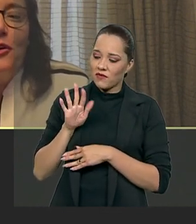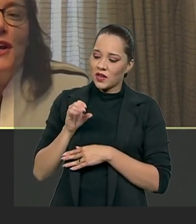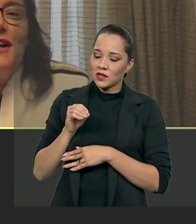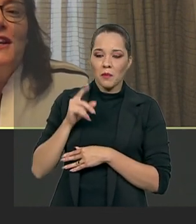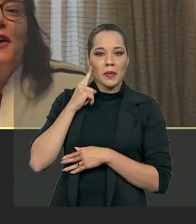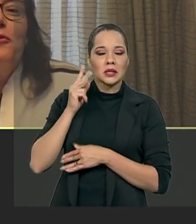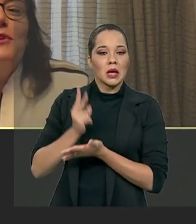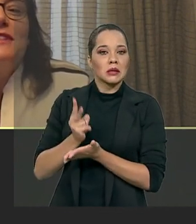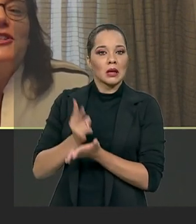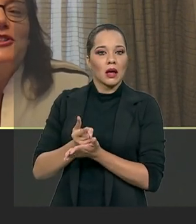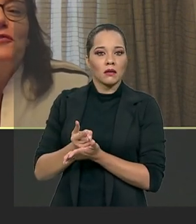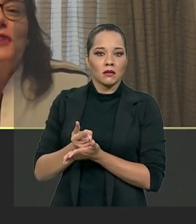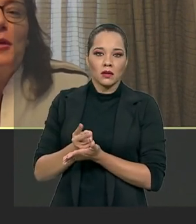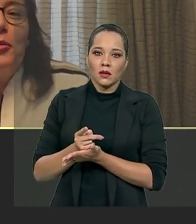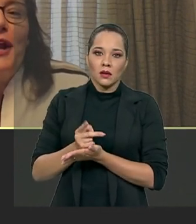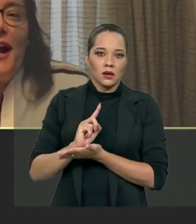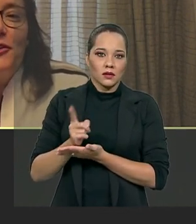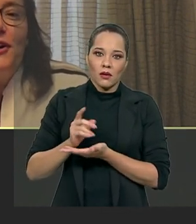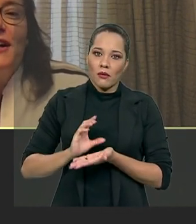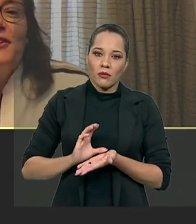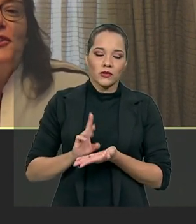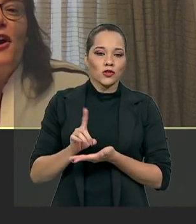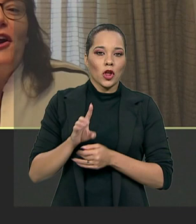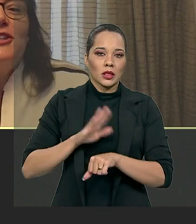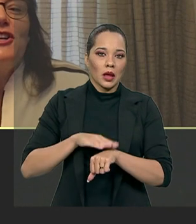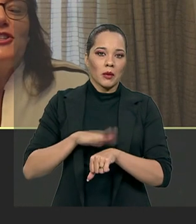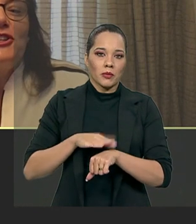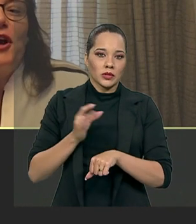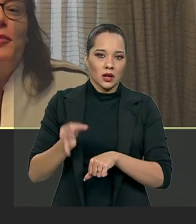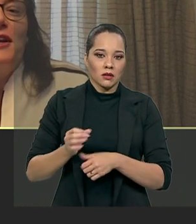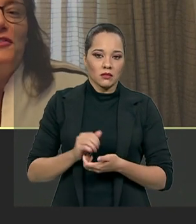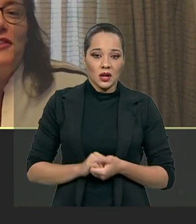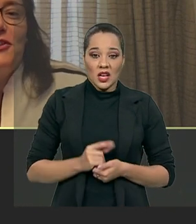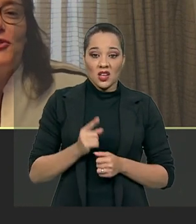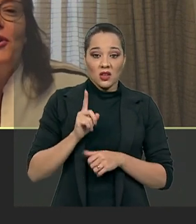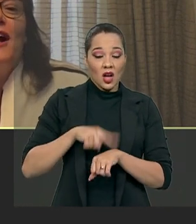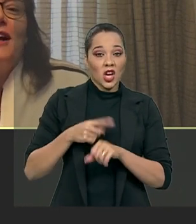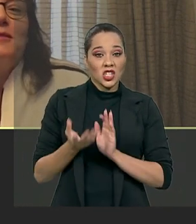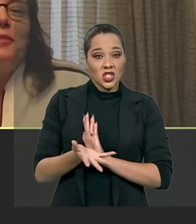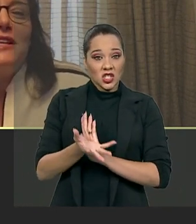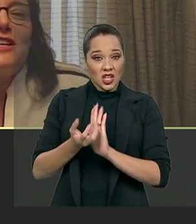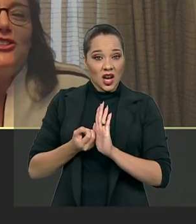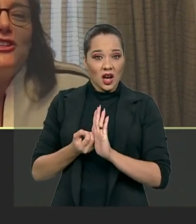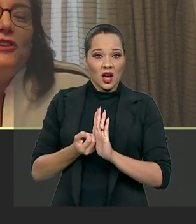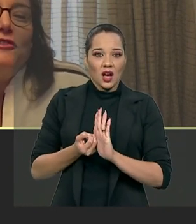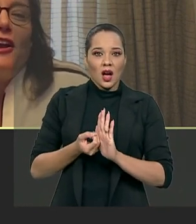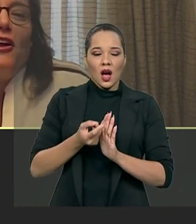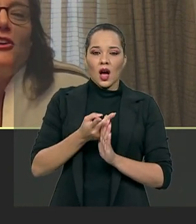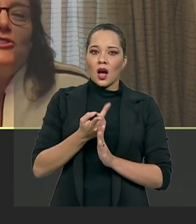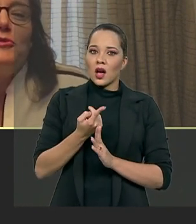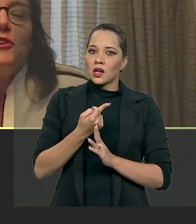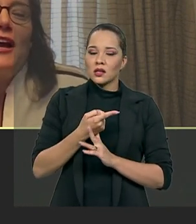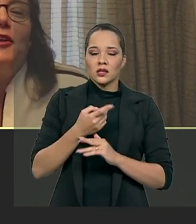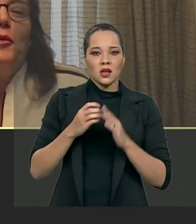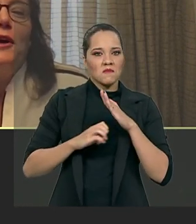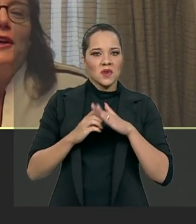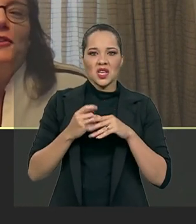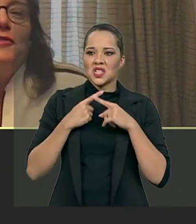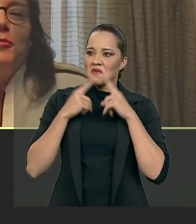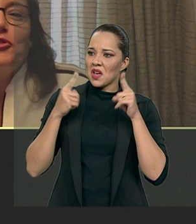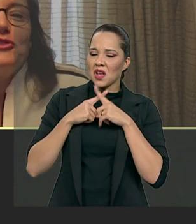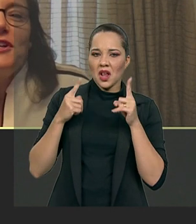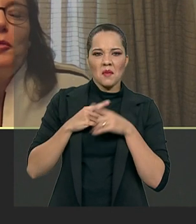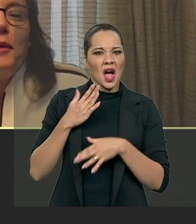que é eterno e não um incentivo temporário. Então, na hora de retirar o benefício, as empresas tinham e falaram, nós vamos ficar e